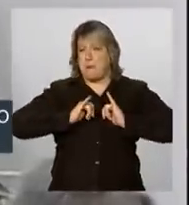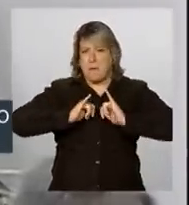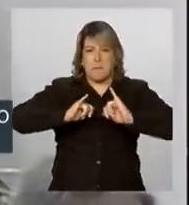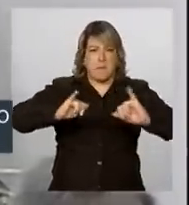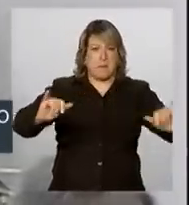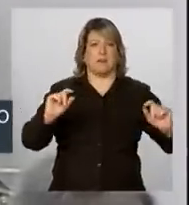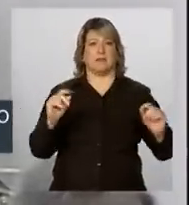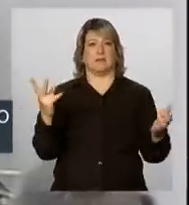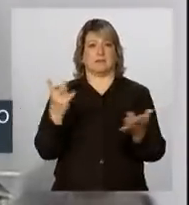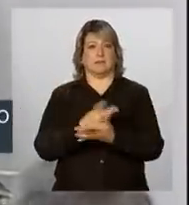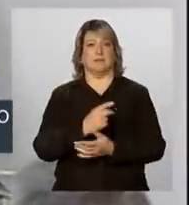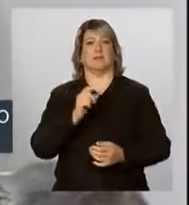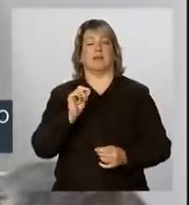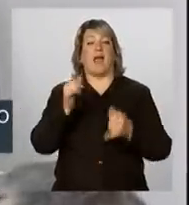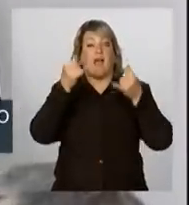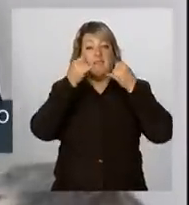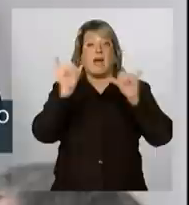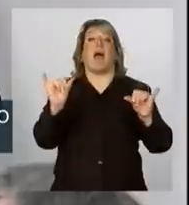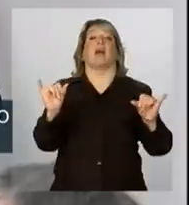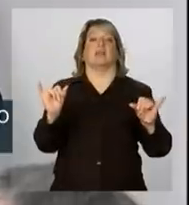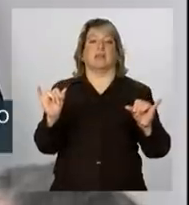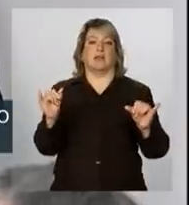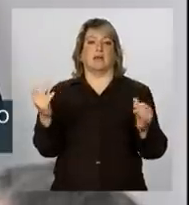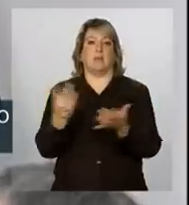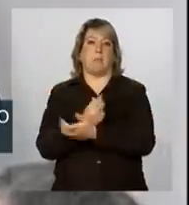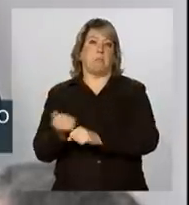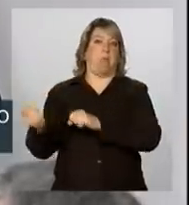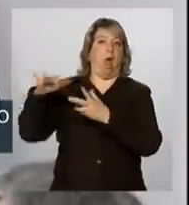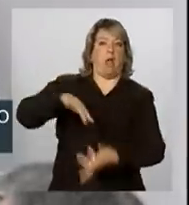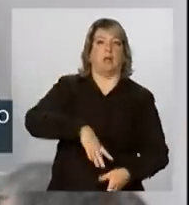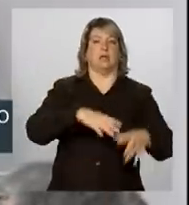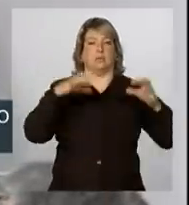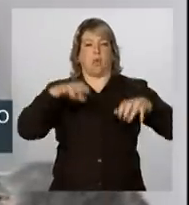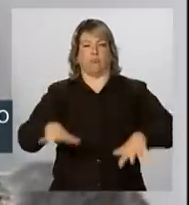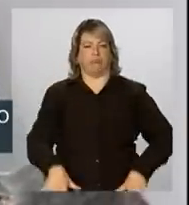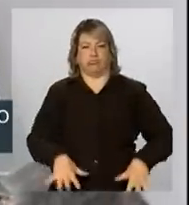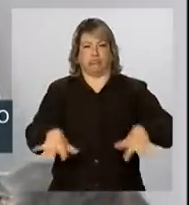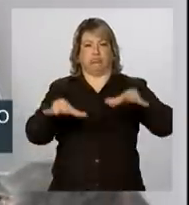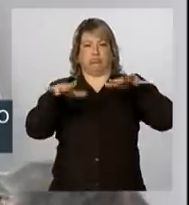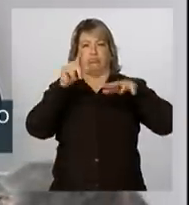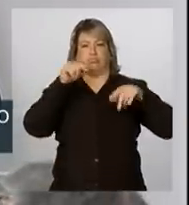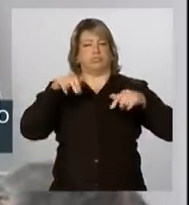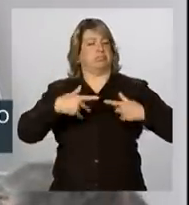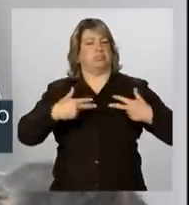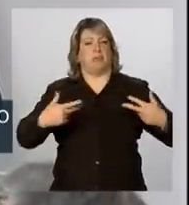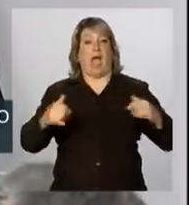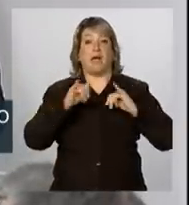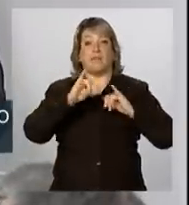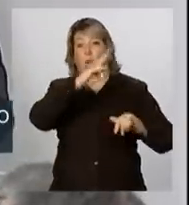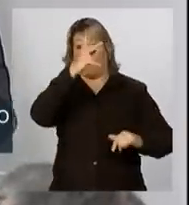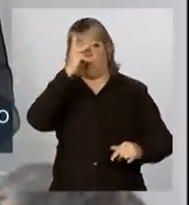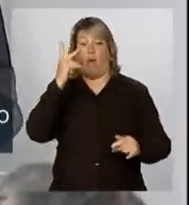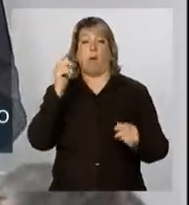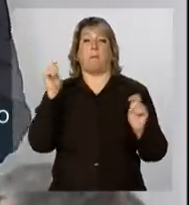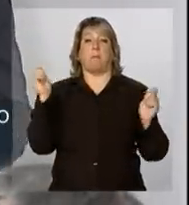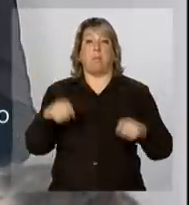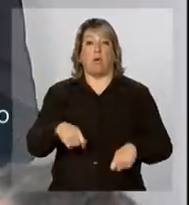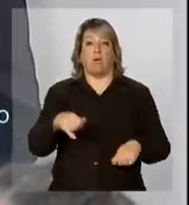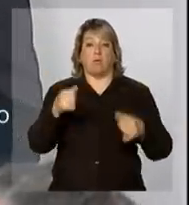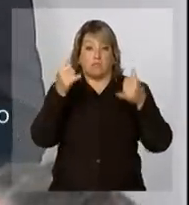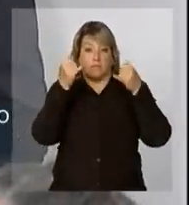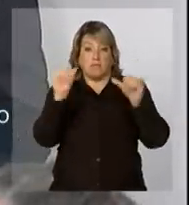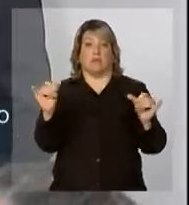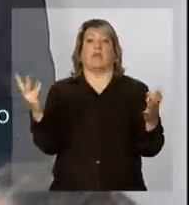Secretaria Nacional de Defesa Civil, possa orientar, alertar a população que será afetada.